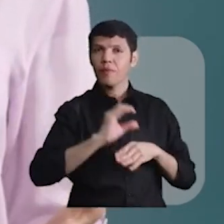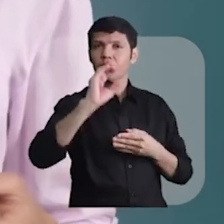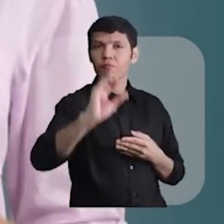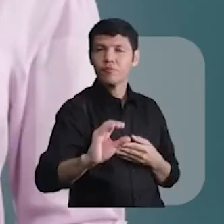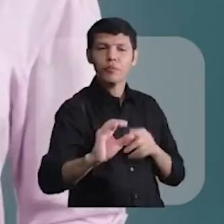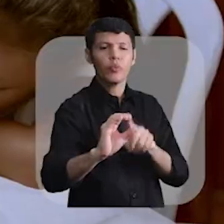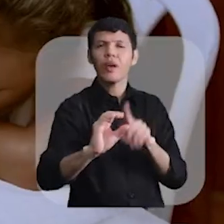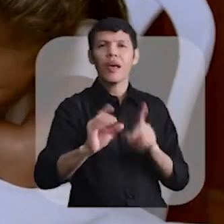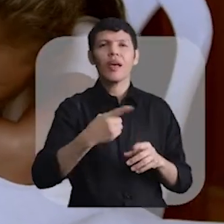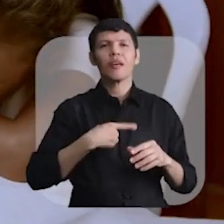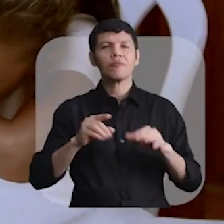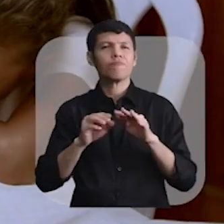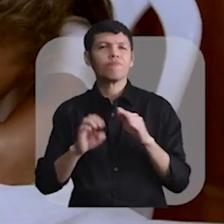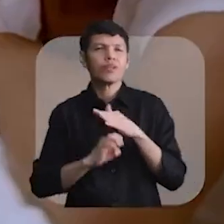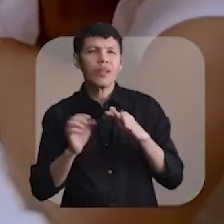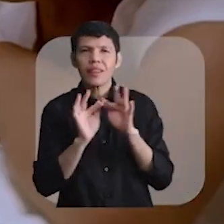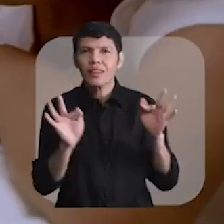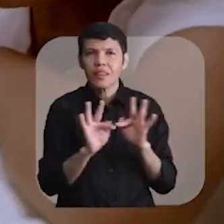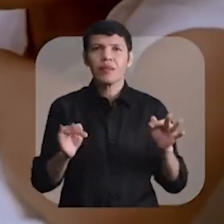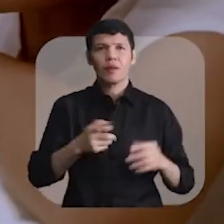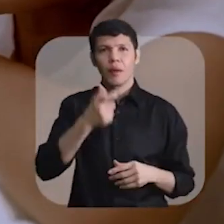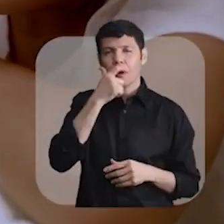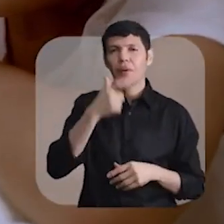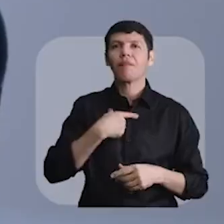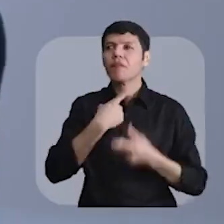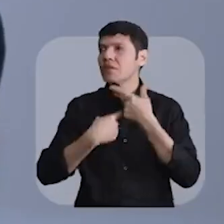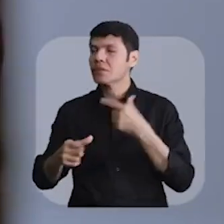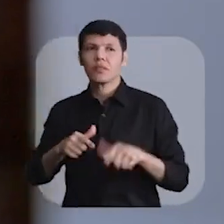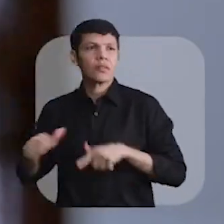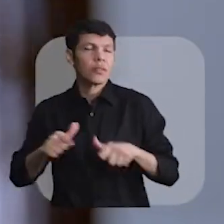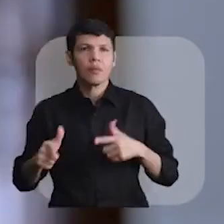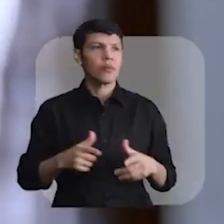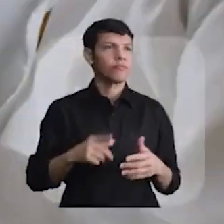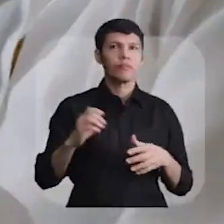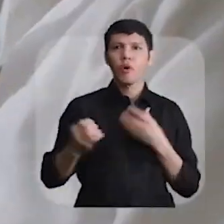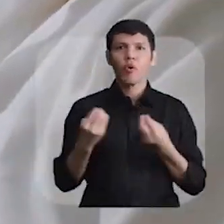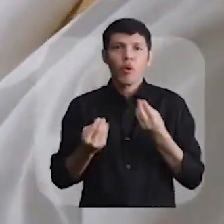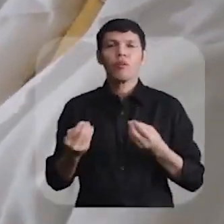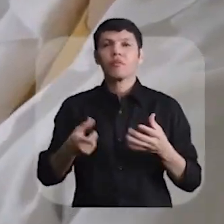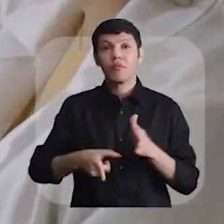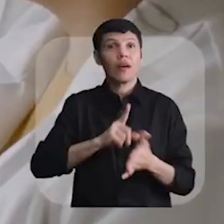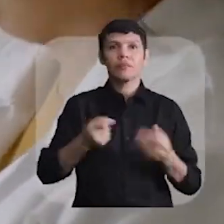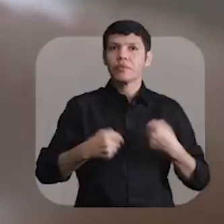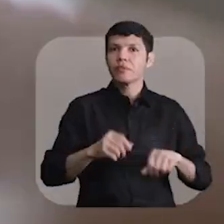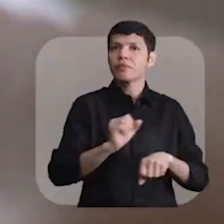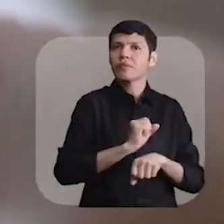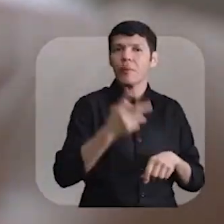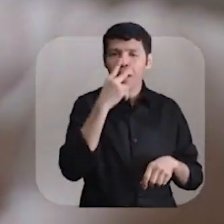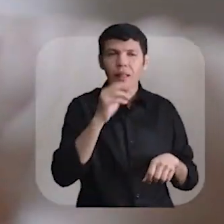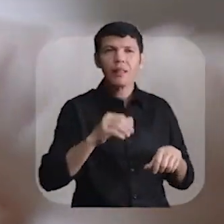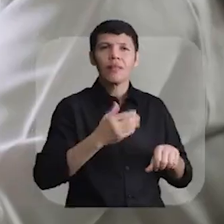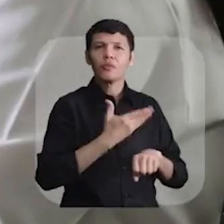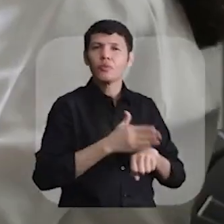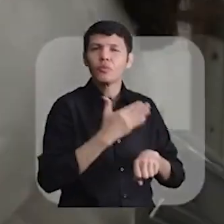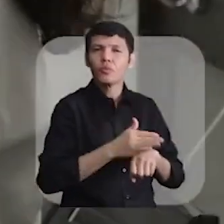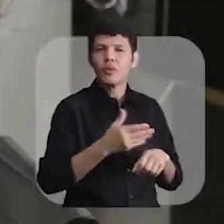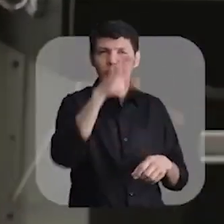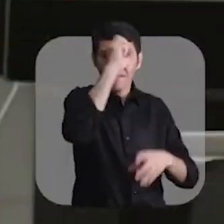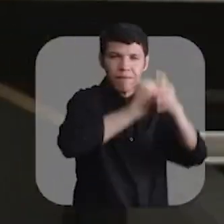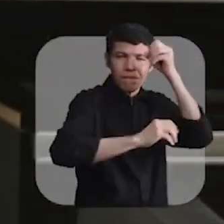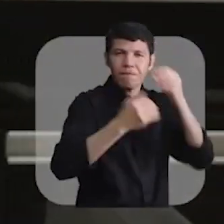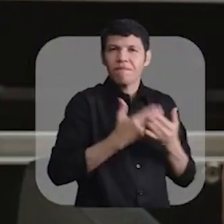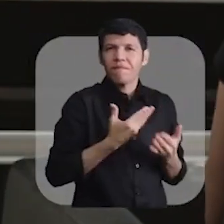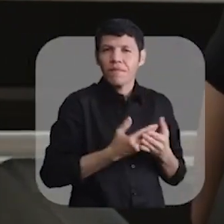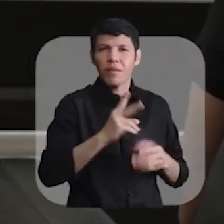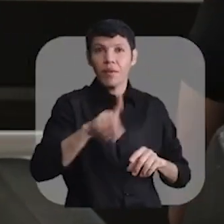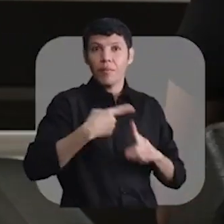pequeno negócio. Faz tempo que meus pais estão querendo trabalhar. O mercado não está fácil, mas vão se preparar. Começar um negócio, aprender uma profissão.